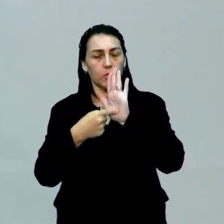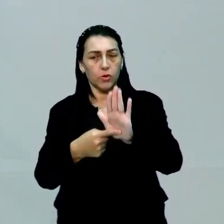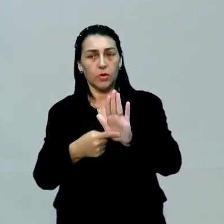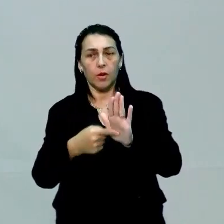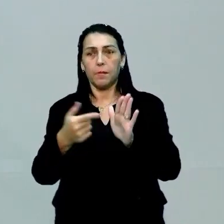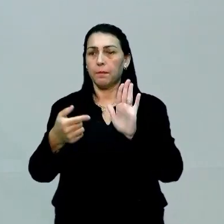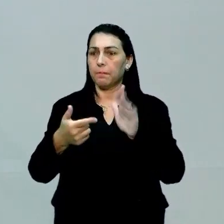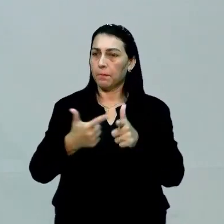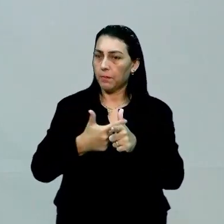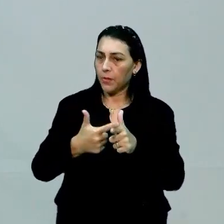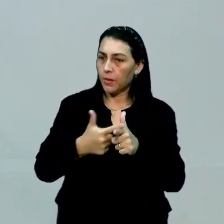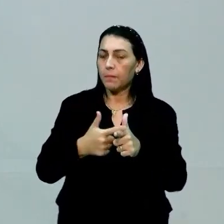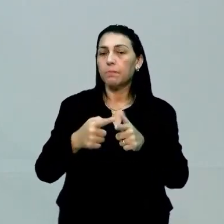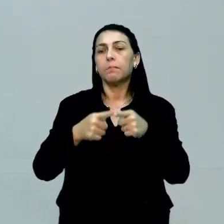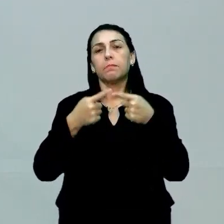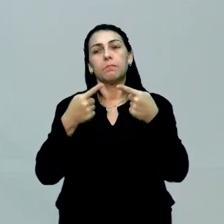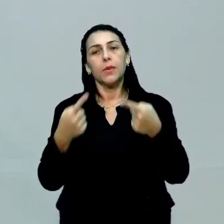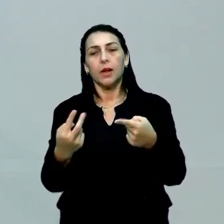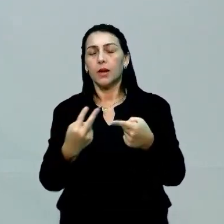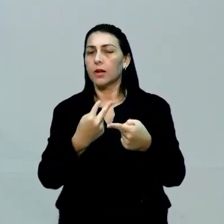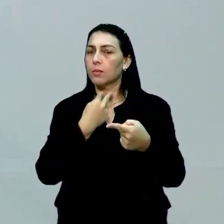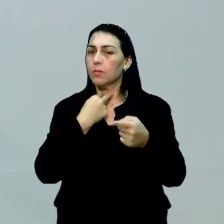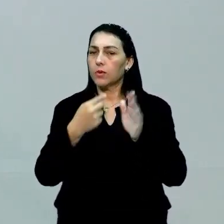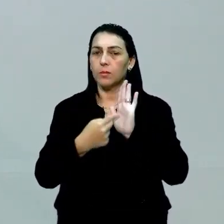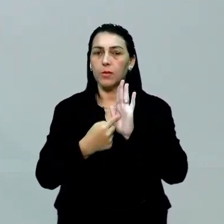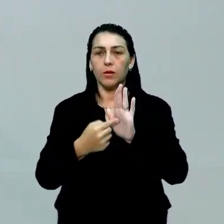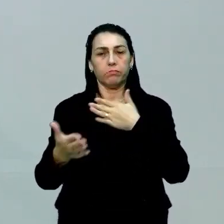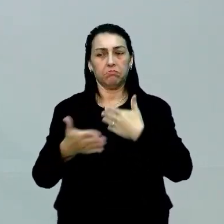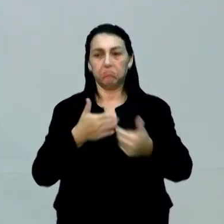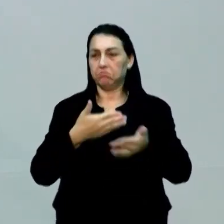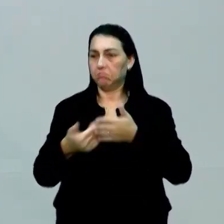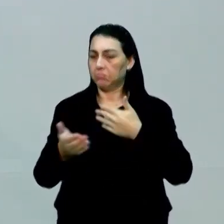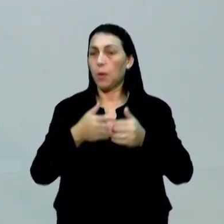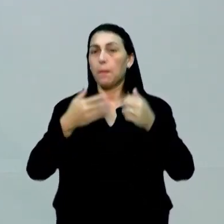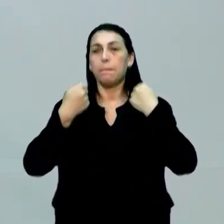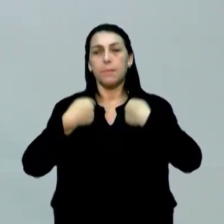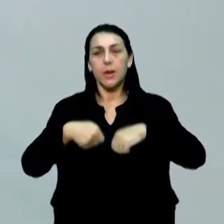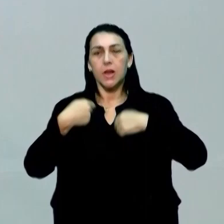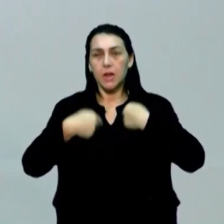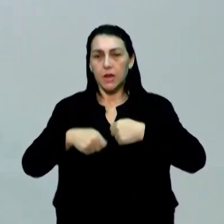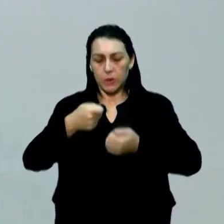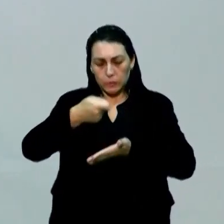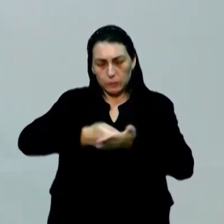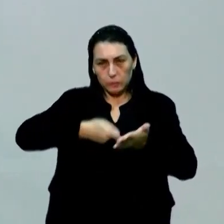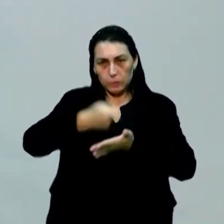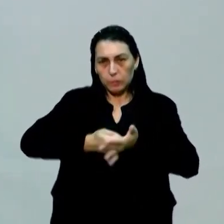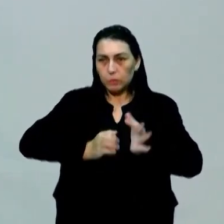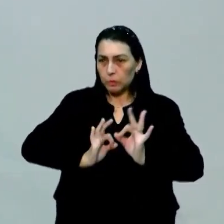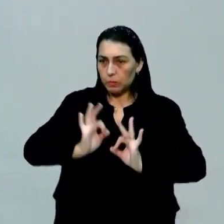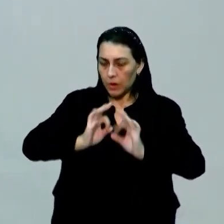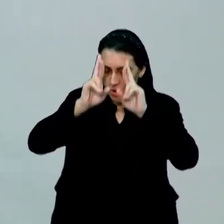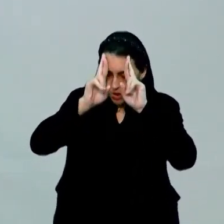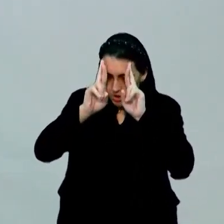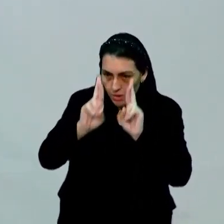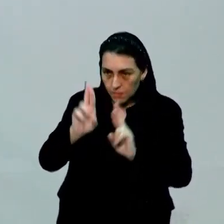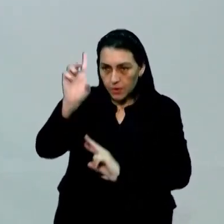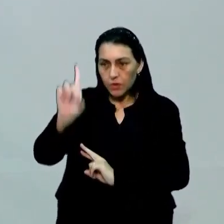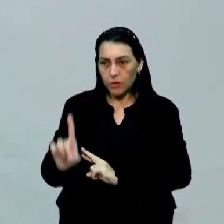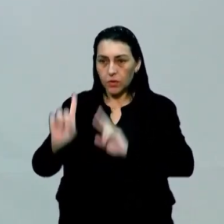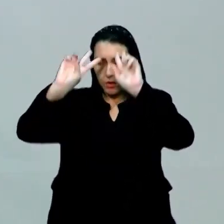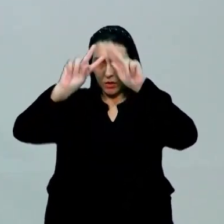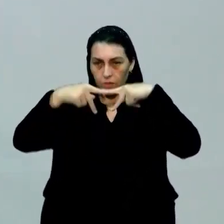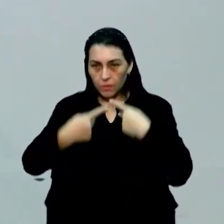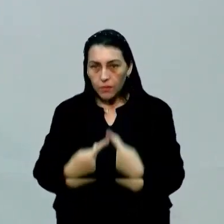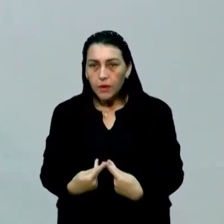problemática. Mas, eu não posso apresentar de qualquer maneira. Eu preciso, obrigatoriamente, respeitar os direitos